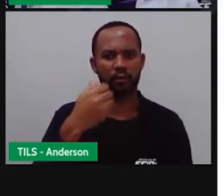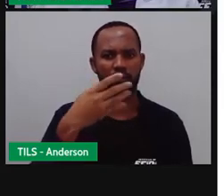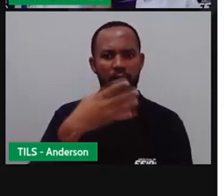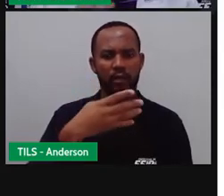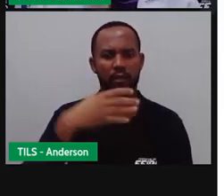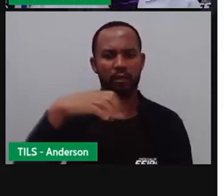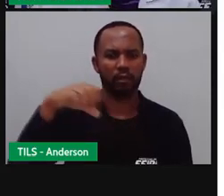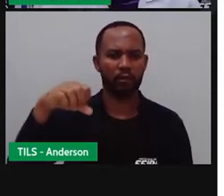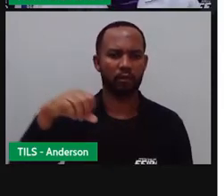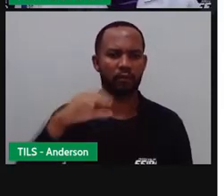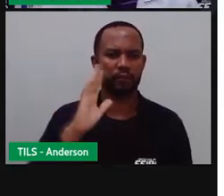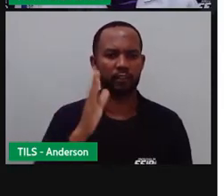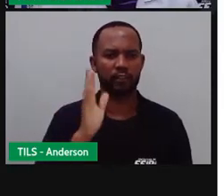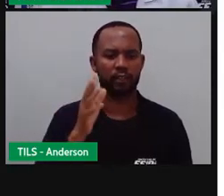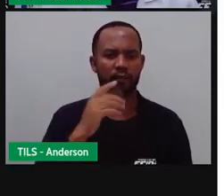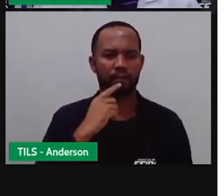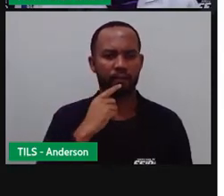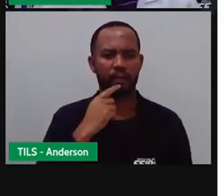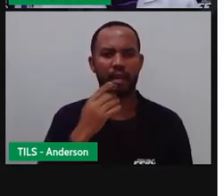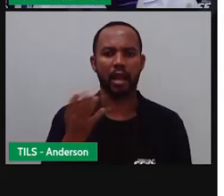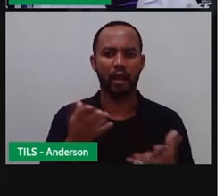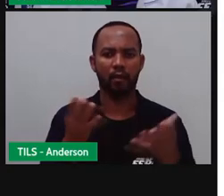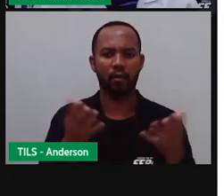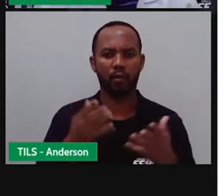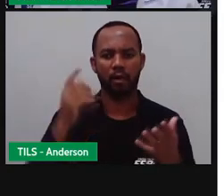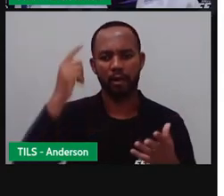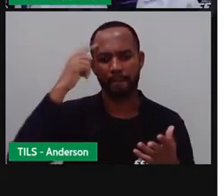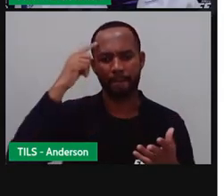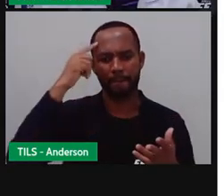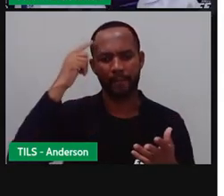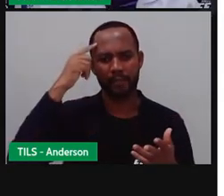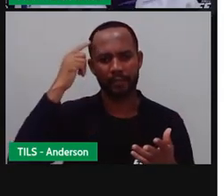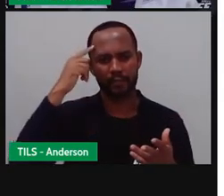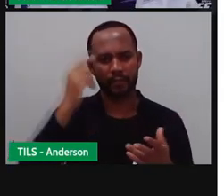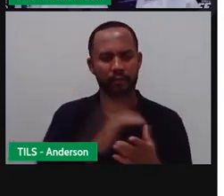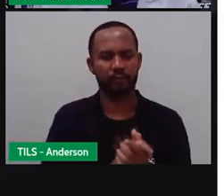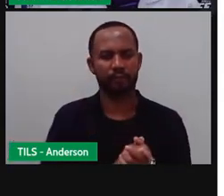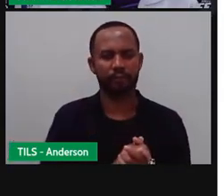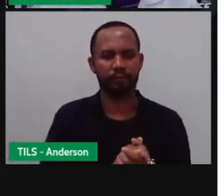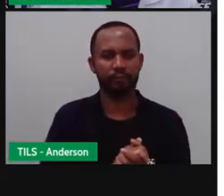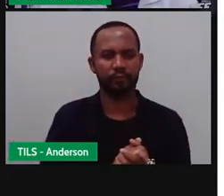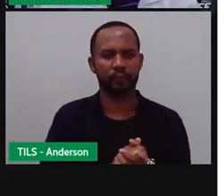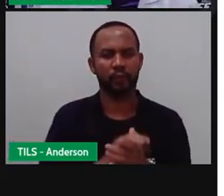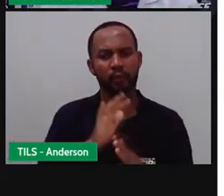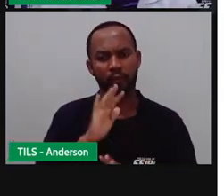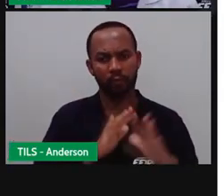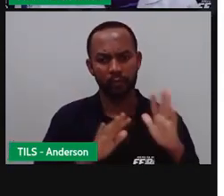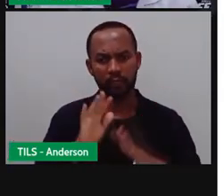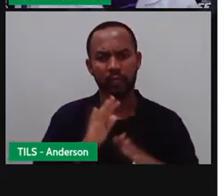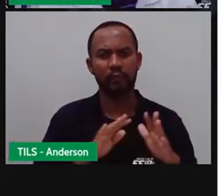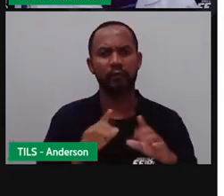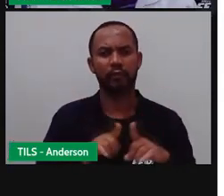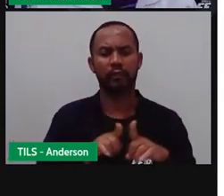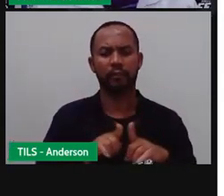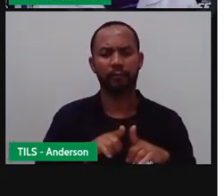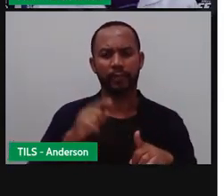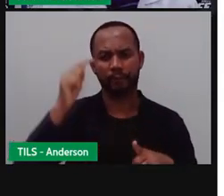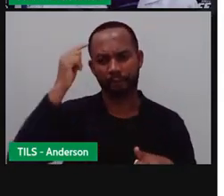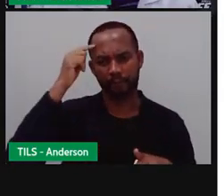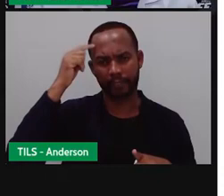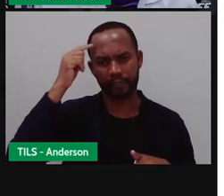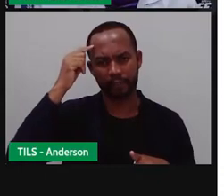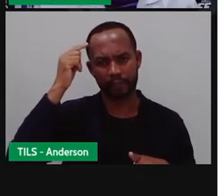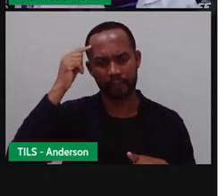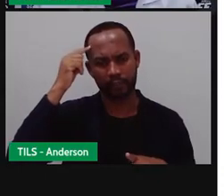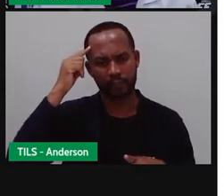Pois é Agora é o momento De vocês Pensarem Sobre isso Pensem Pensem Com cuidado Pensem Mais uma vez E